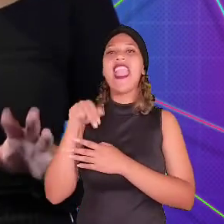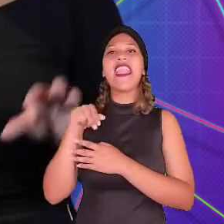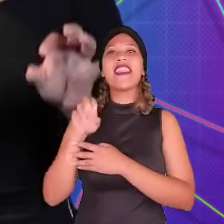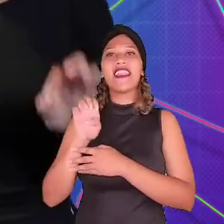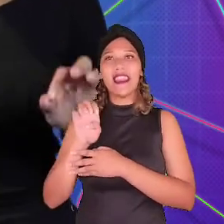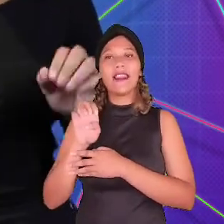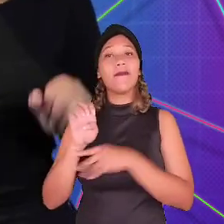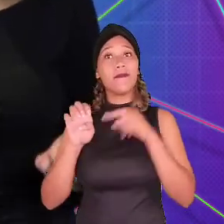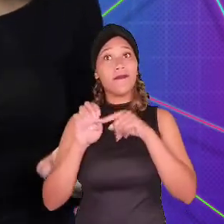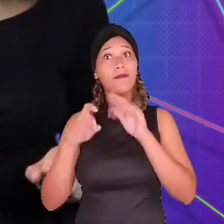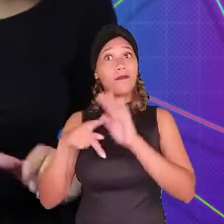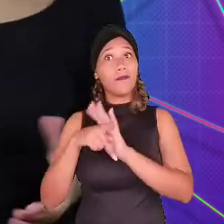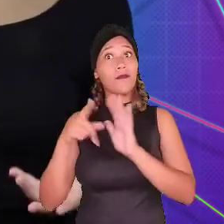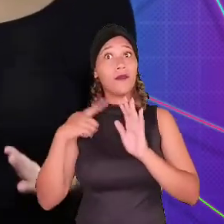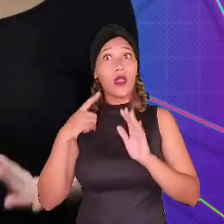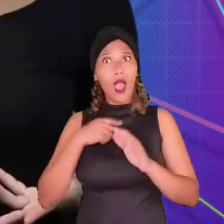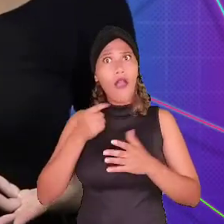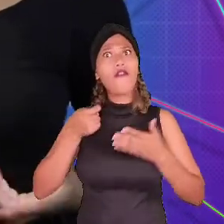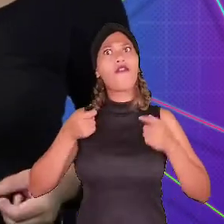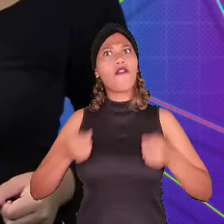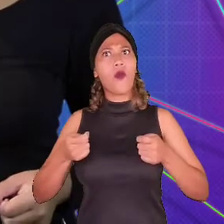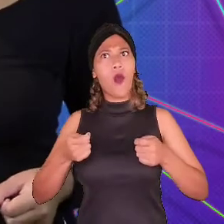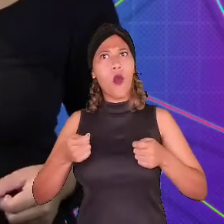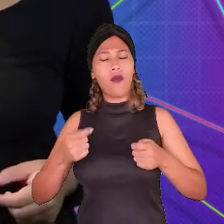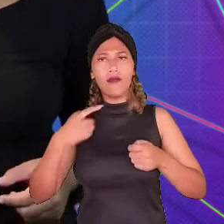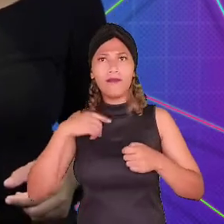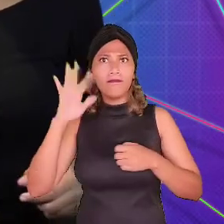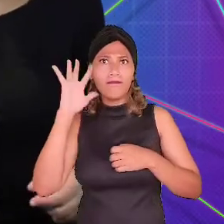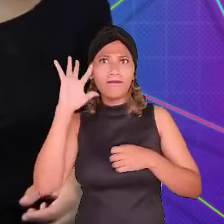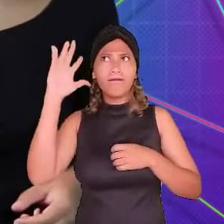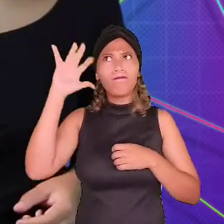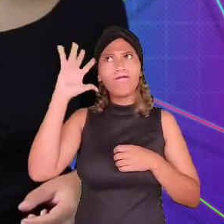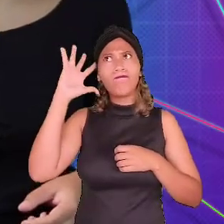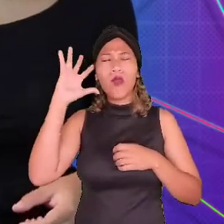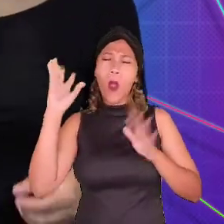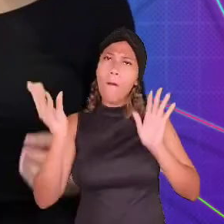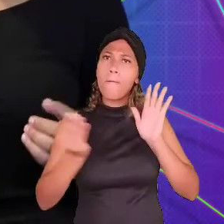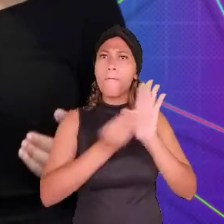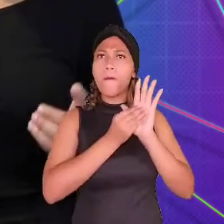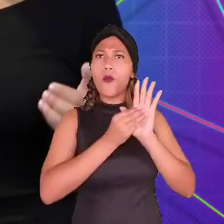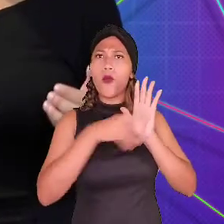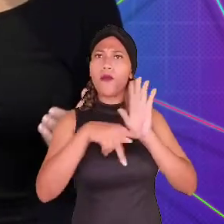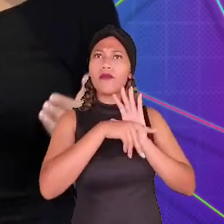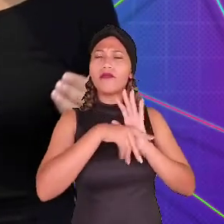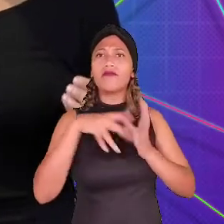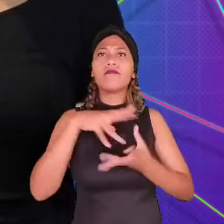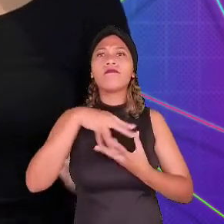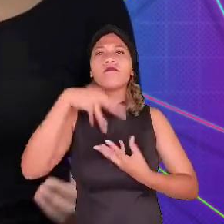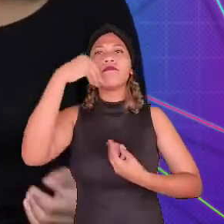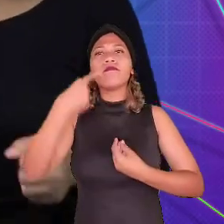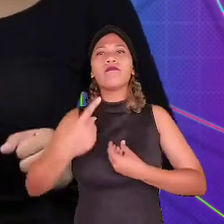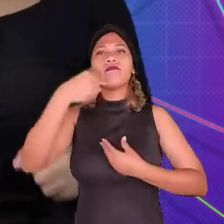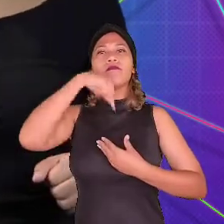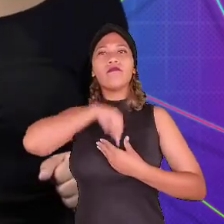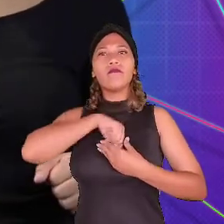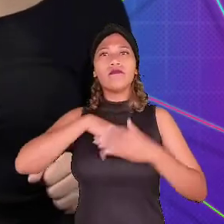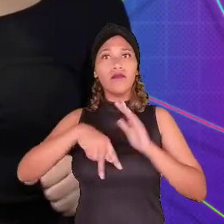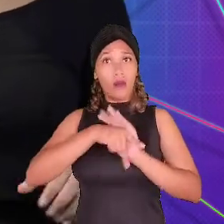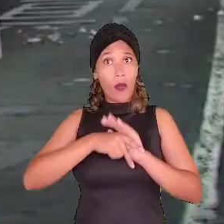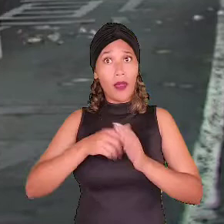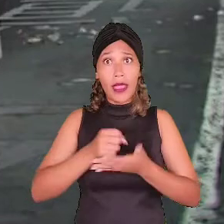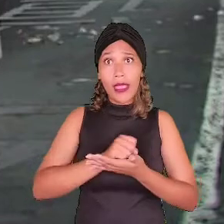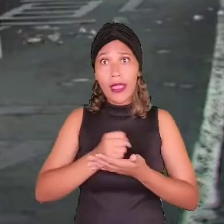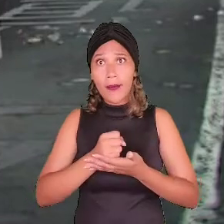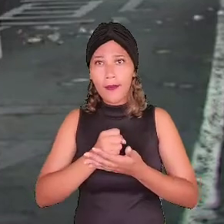Dog Days, Rasmus Poulsen, afirmou que sua meta era refletir no ambiente o estado de espírito dos personagens do game.